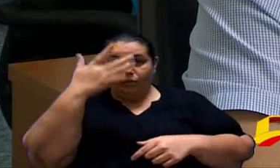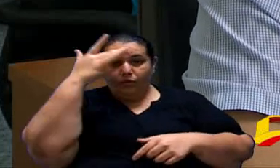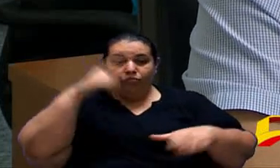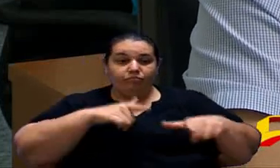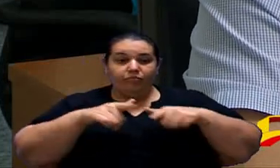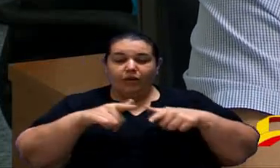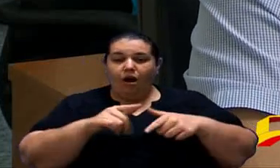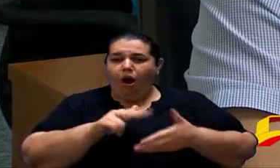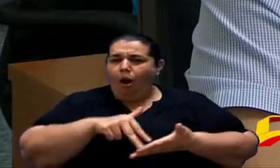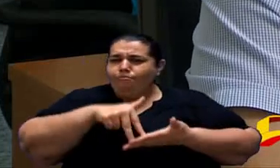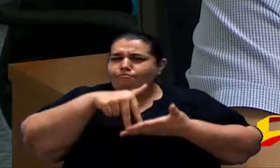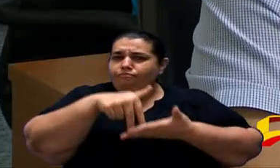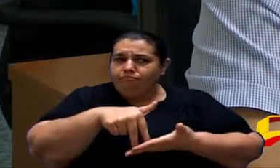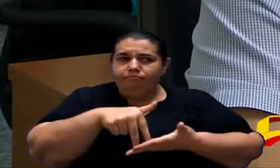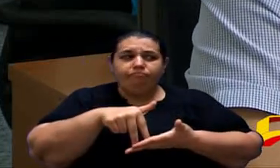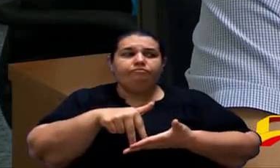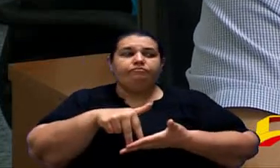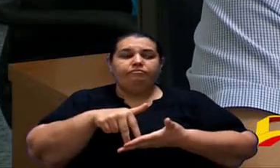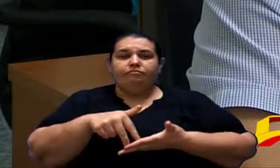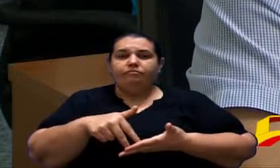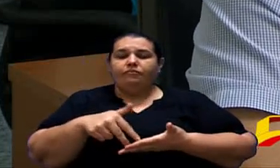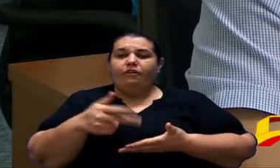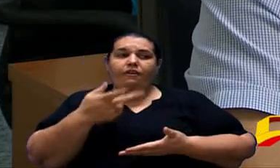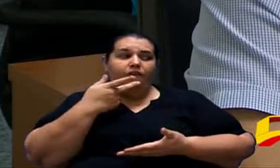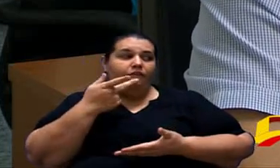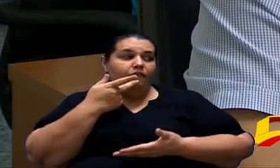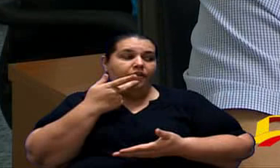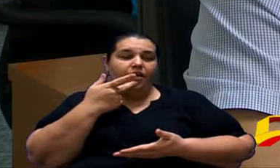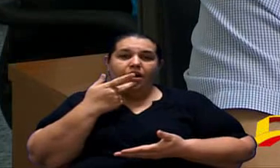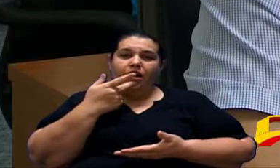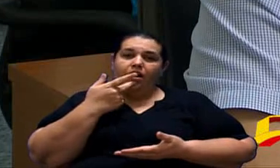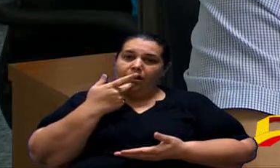apoio e eles falaram assim